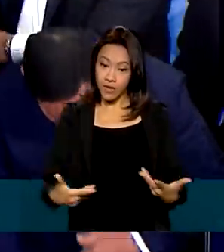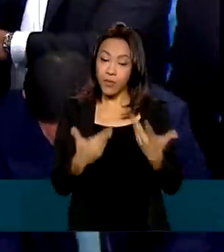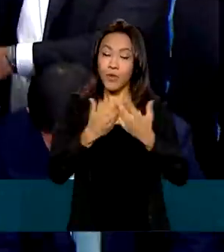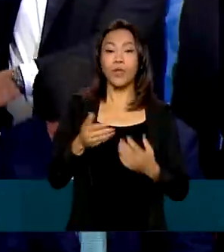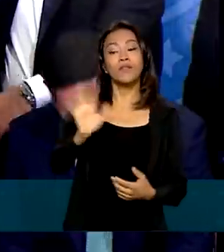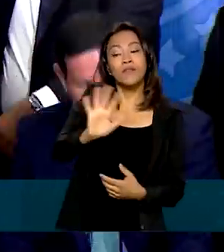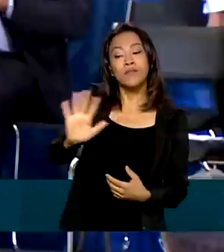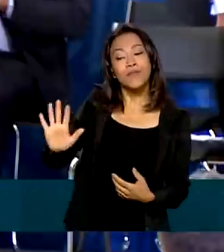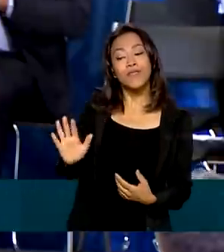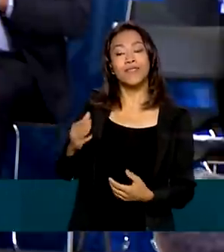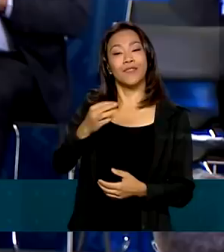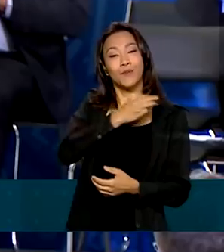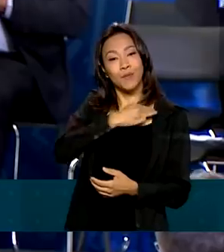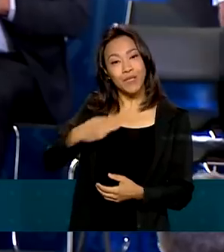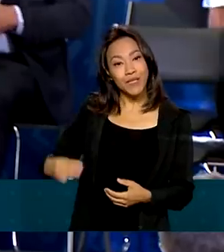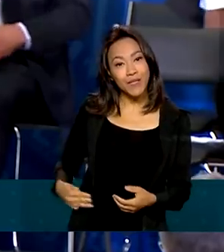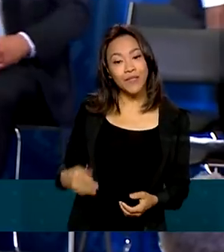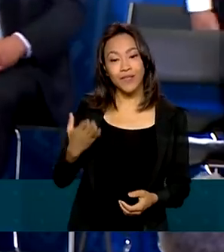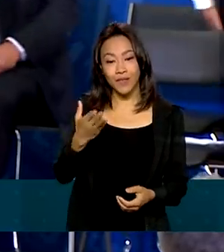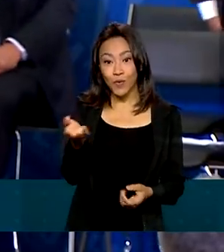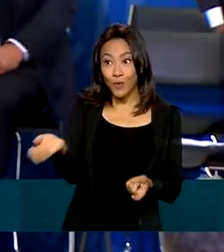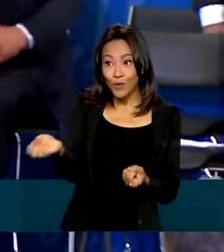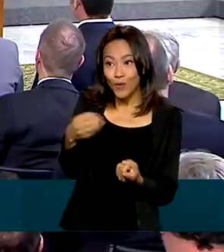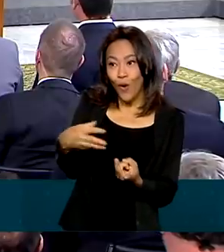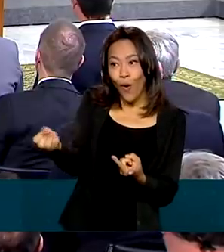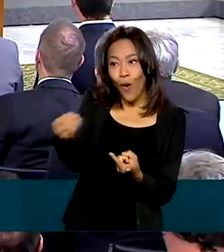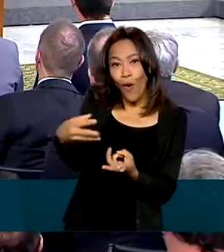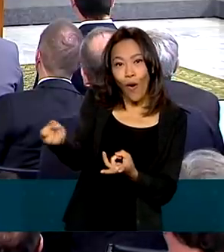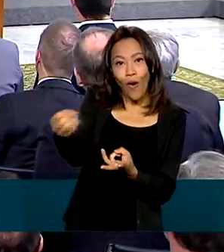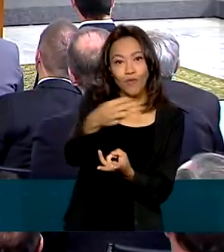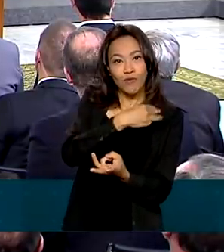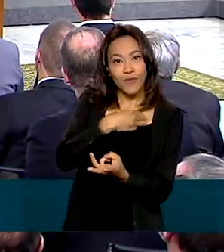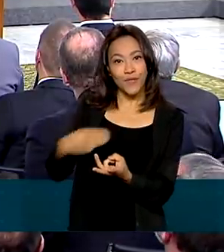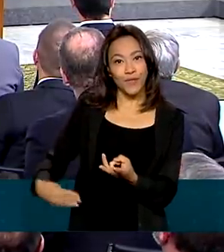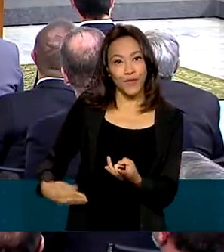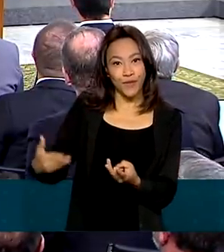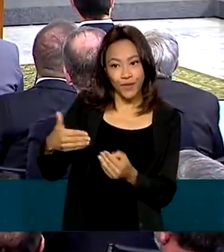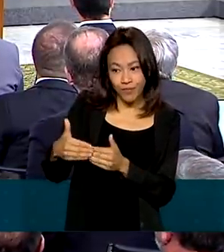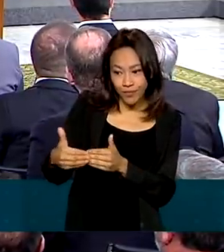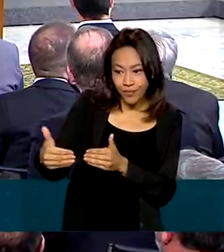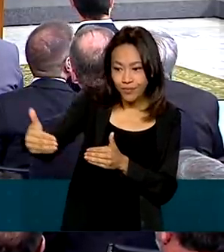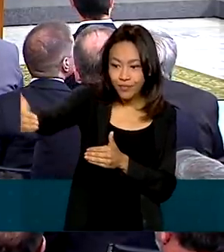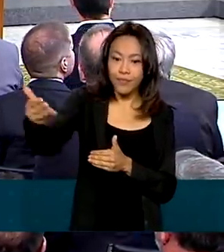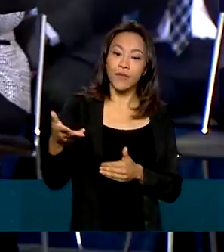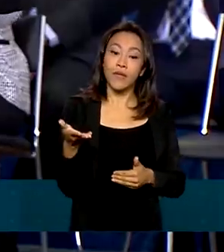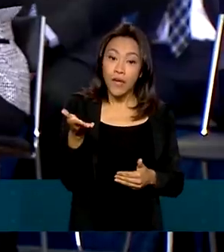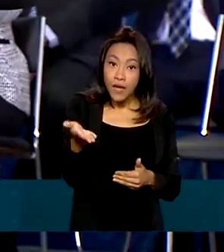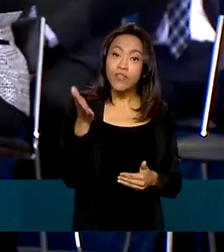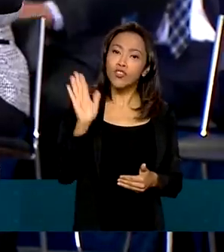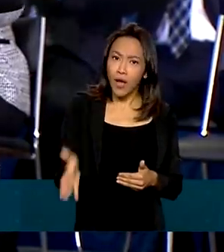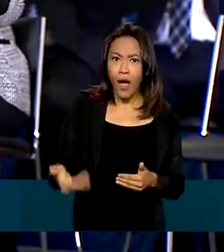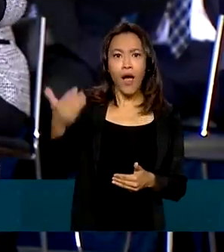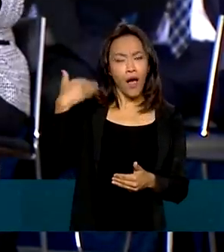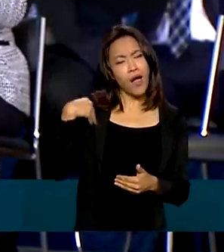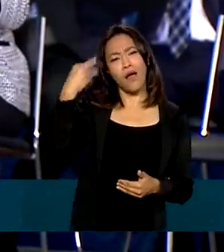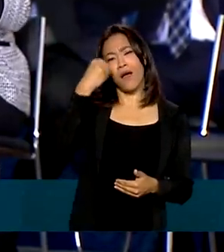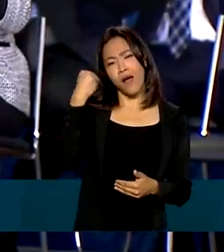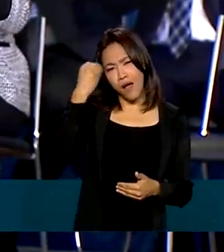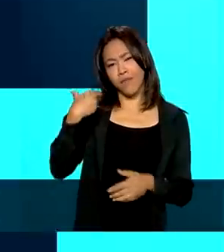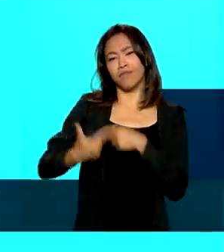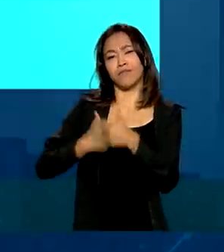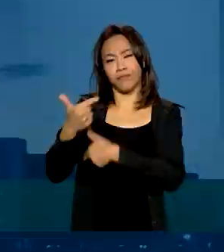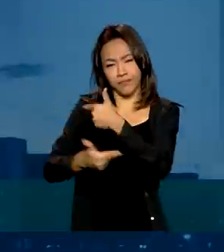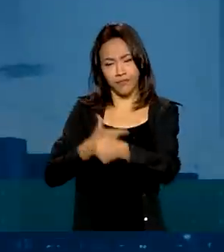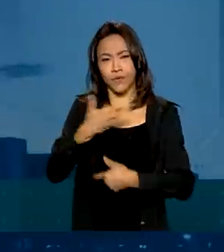antigos ministros, com a presença dos novos dirigentes das pastas. Todos os mandatários já atuavam no governo federal.